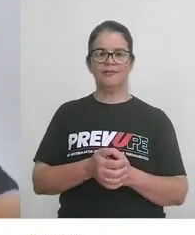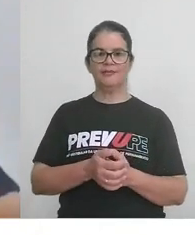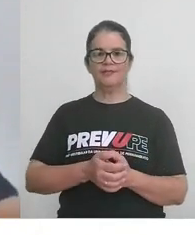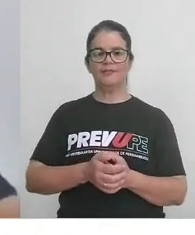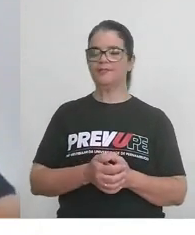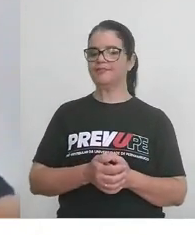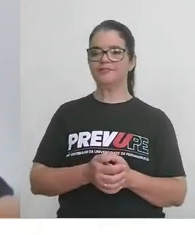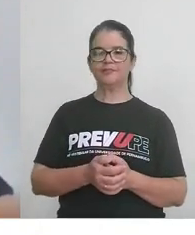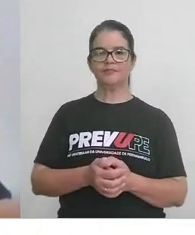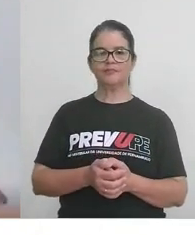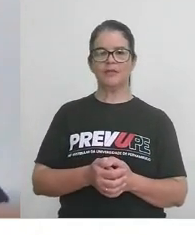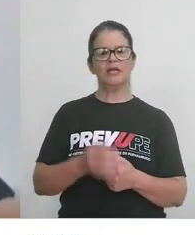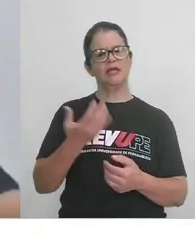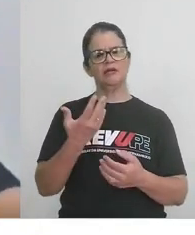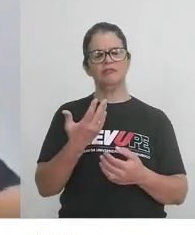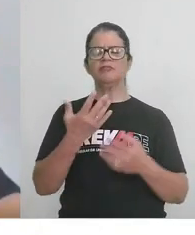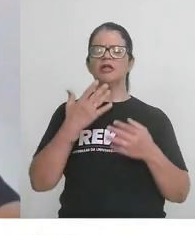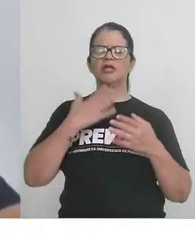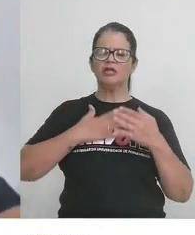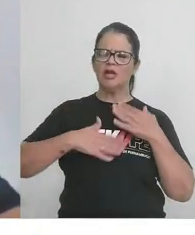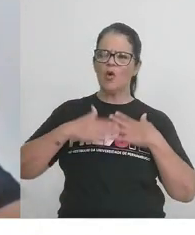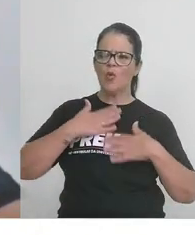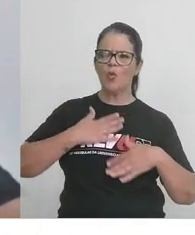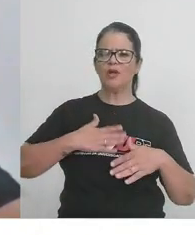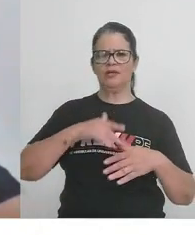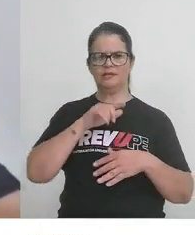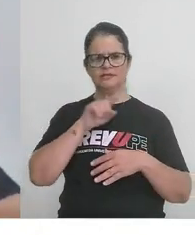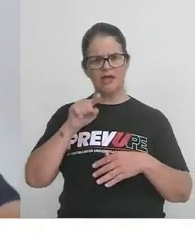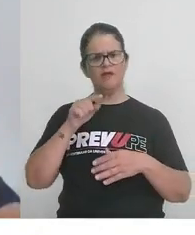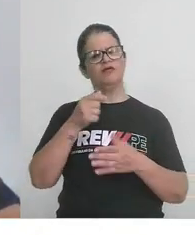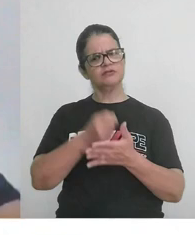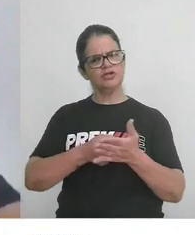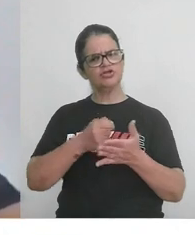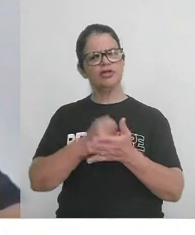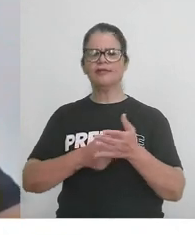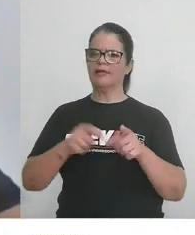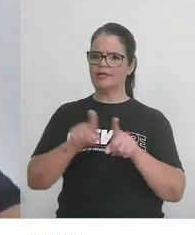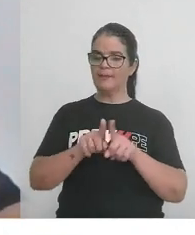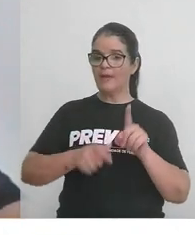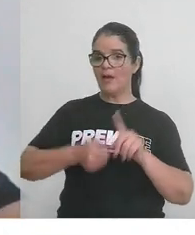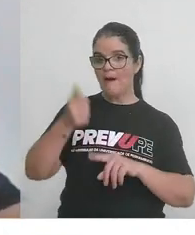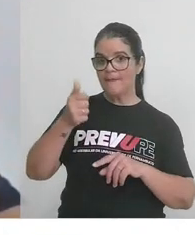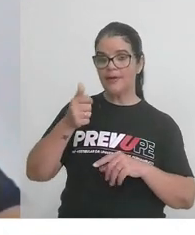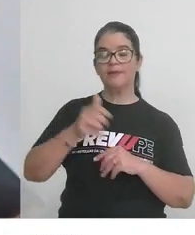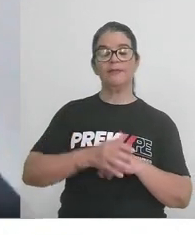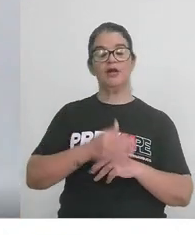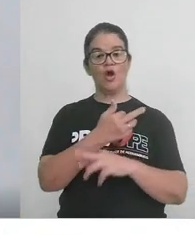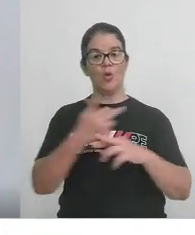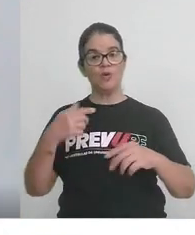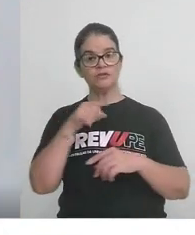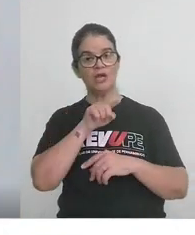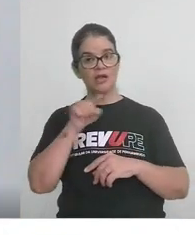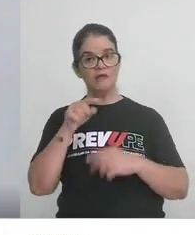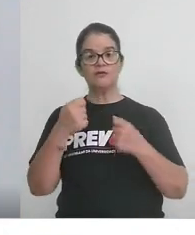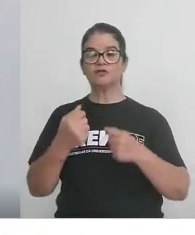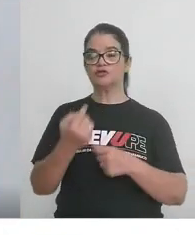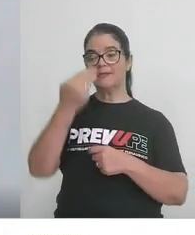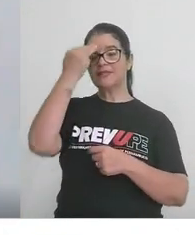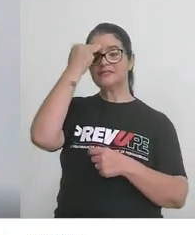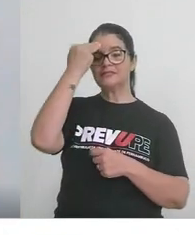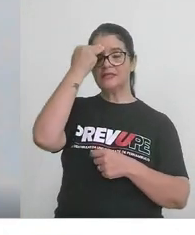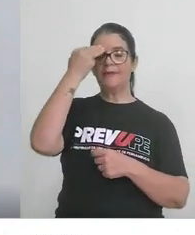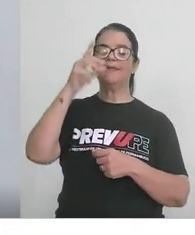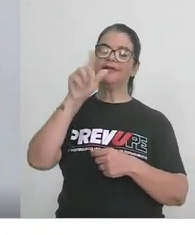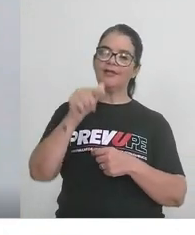tentar tranquilizar, tá? Então, a primeira coisa que vocês têm que ter em mente,